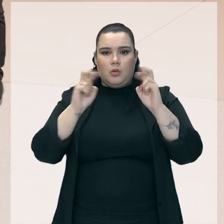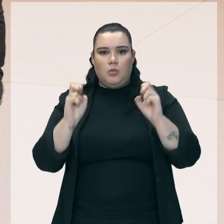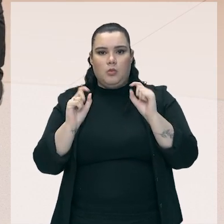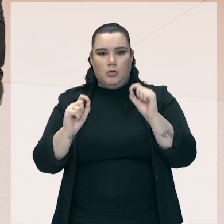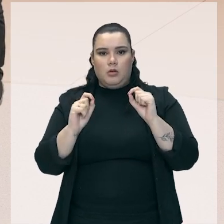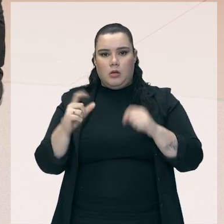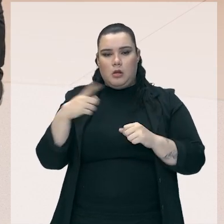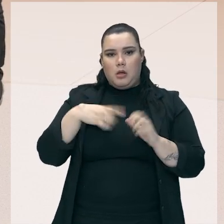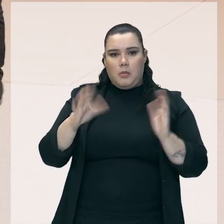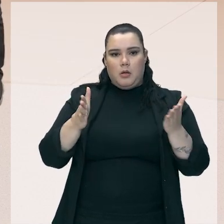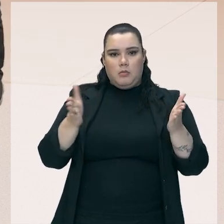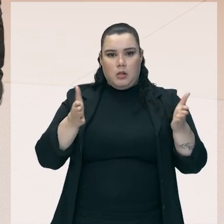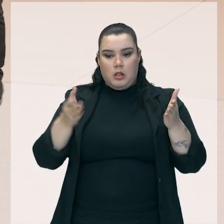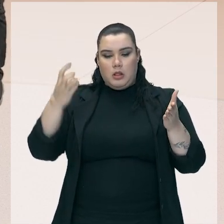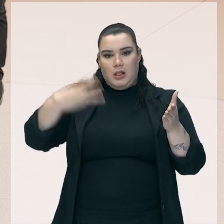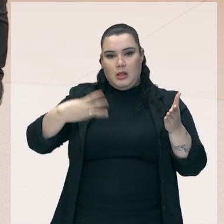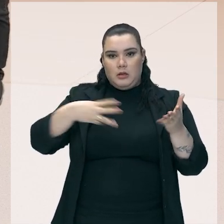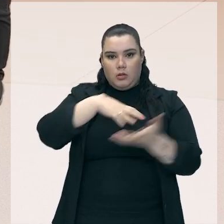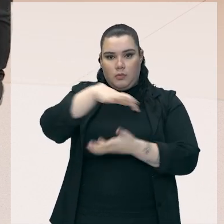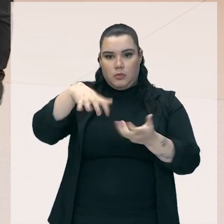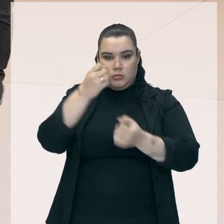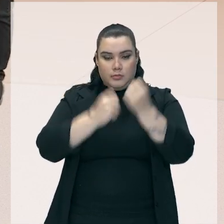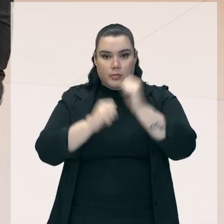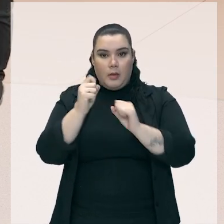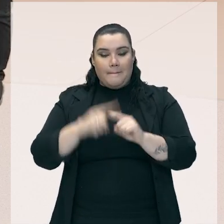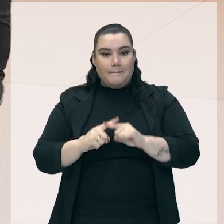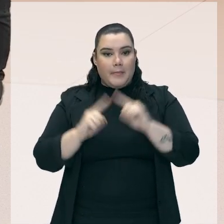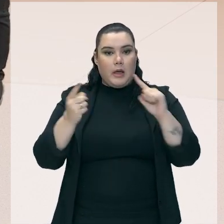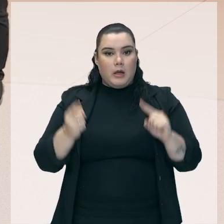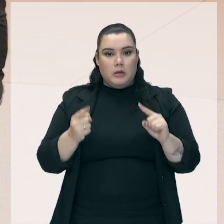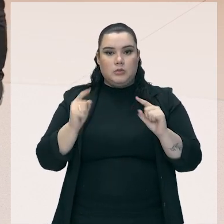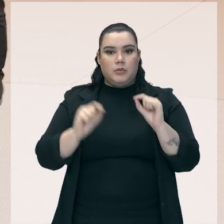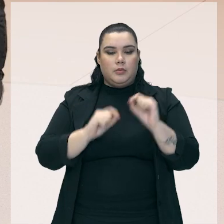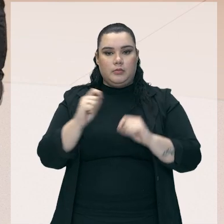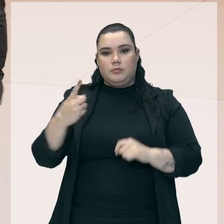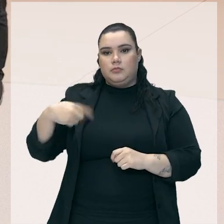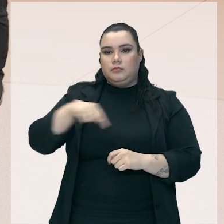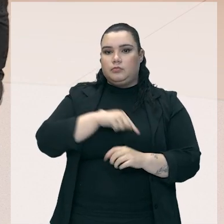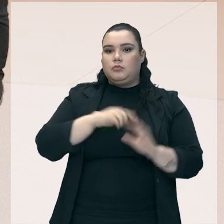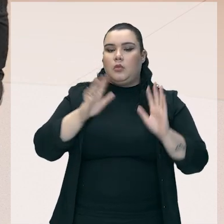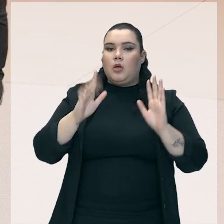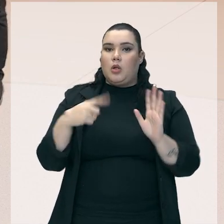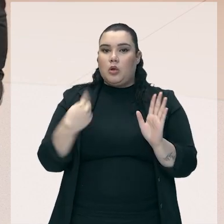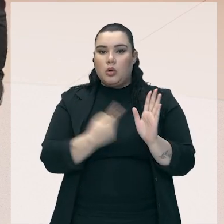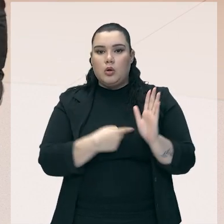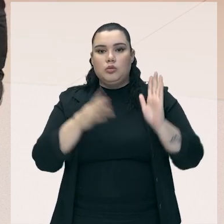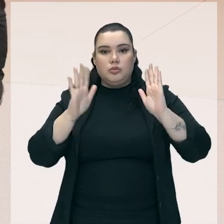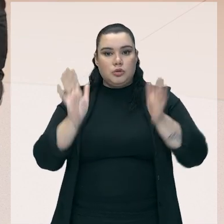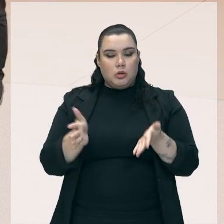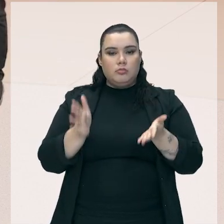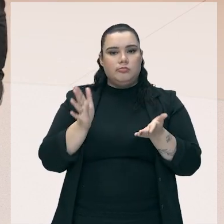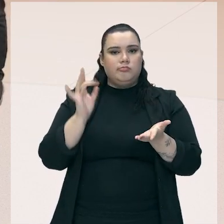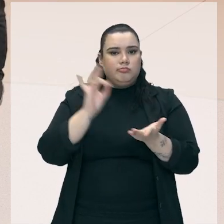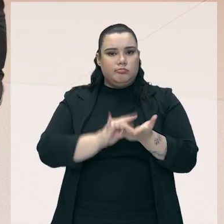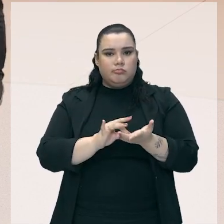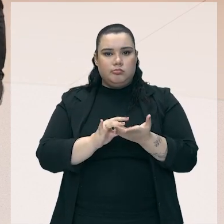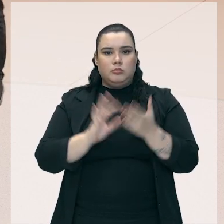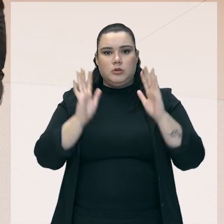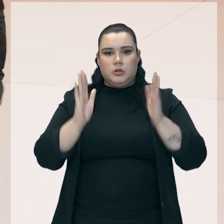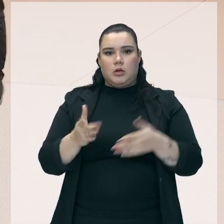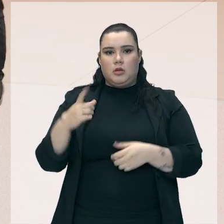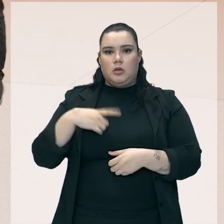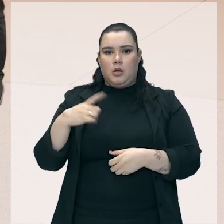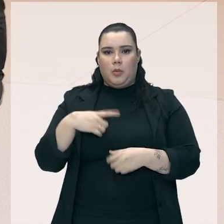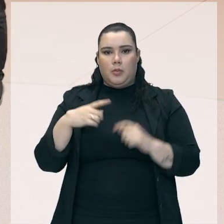no meio da terceira revolução industrial, mas uma discussão ainda maior é que a gente já, e mais consolidada, na verdade, é que a gente já tem aqui, ó,